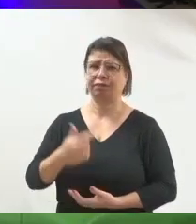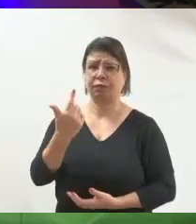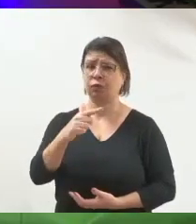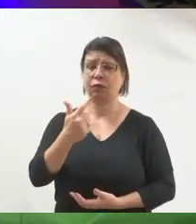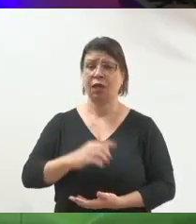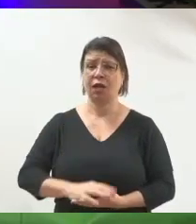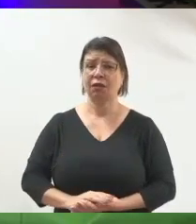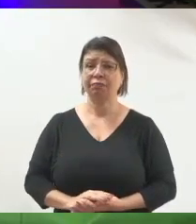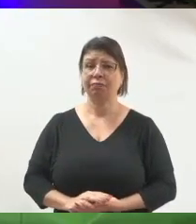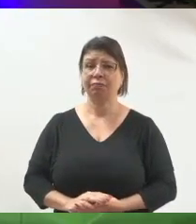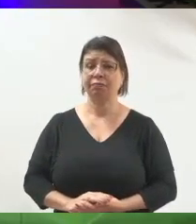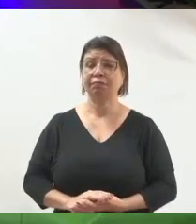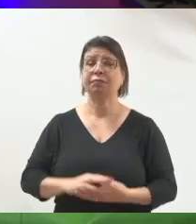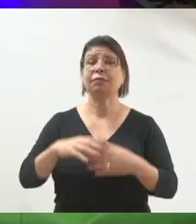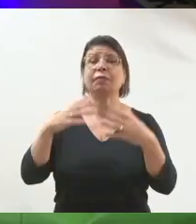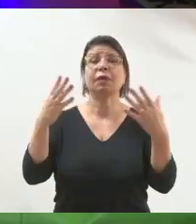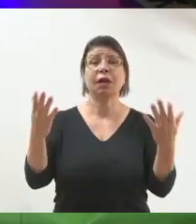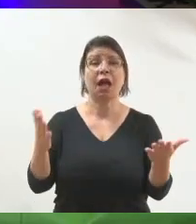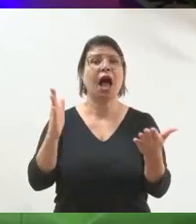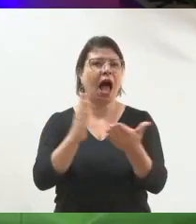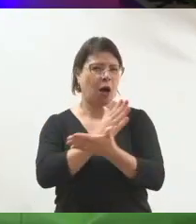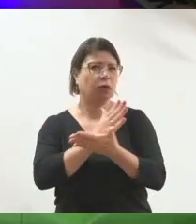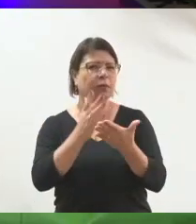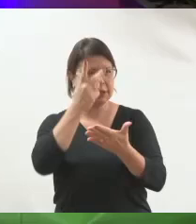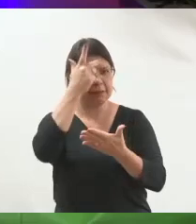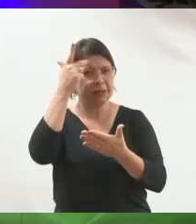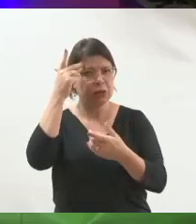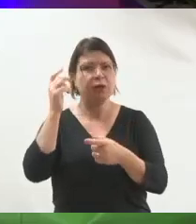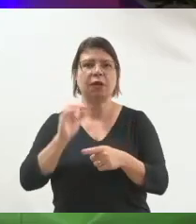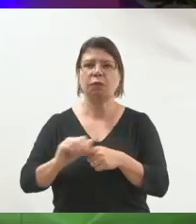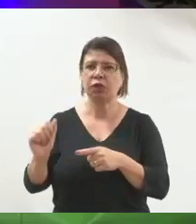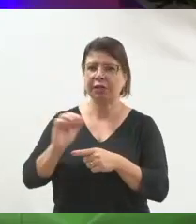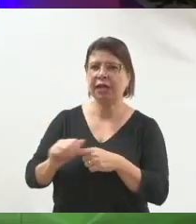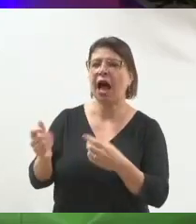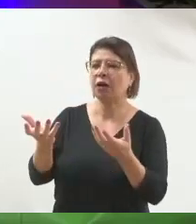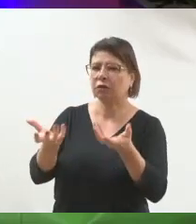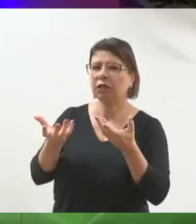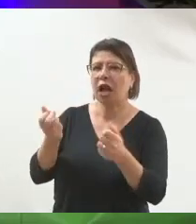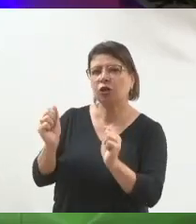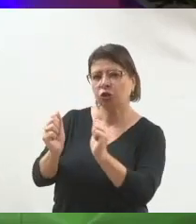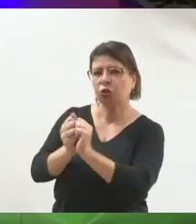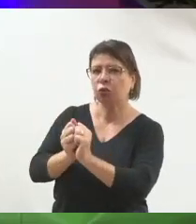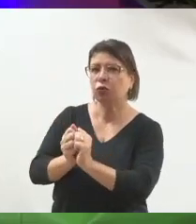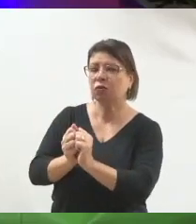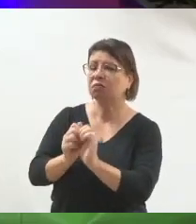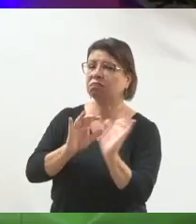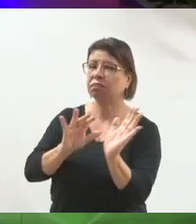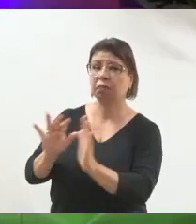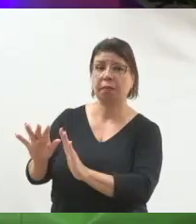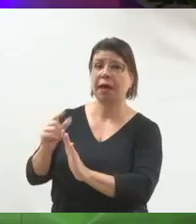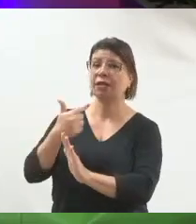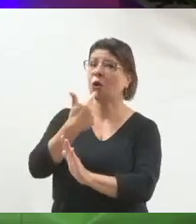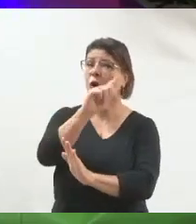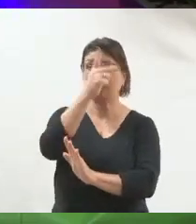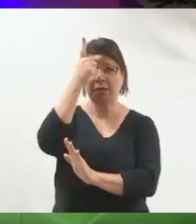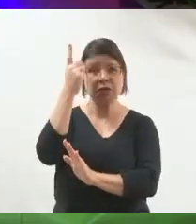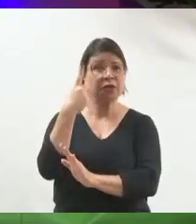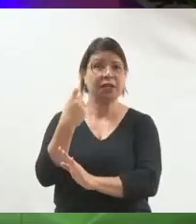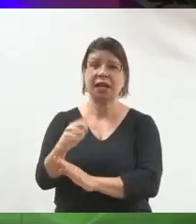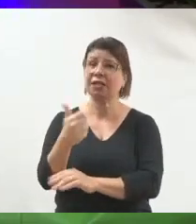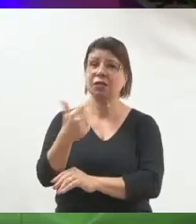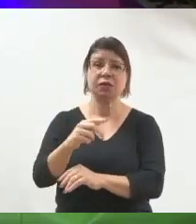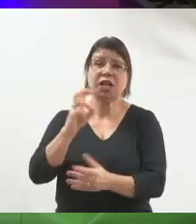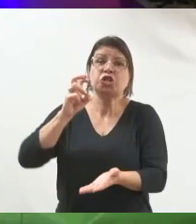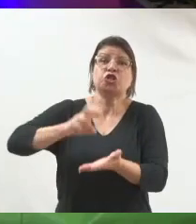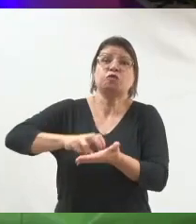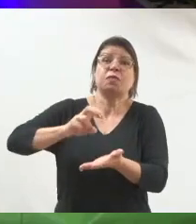Tirando talvez aquele pessoal mais puxa-saco na política, isso não acontece. Então, vamos ter mais